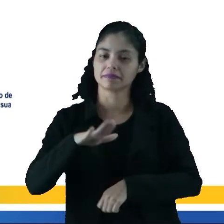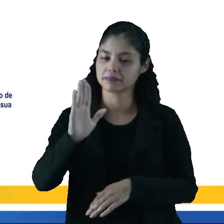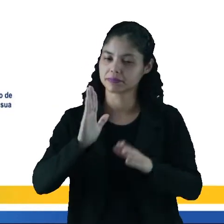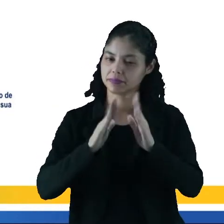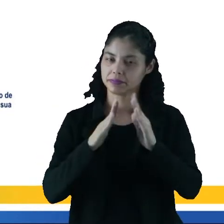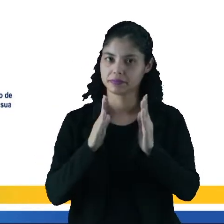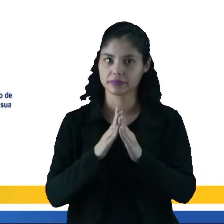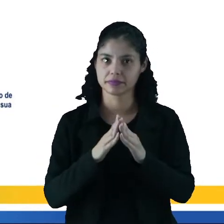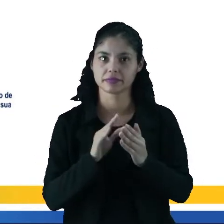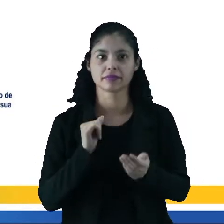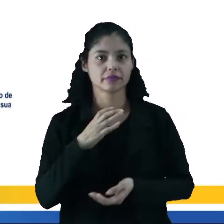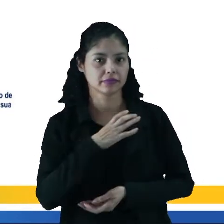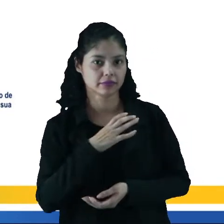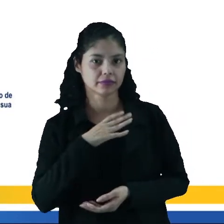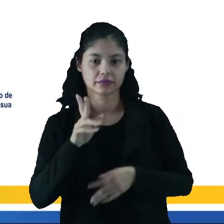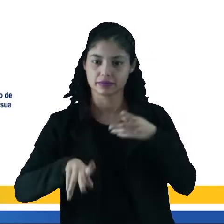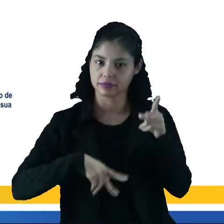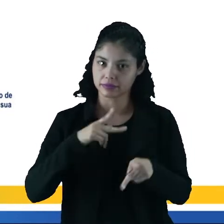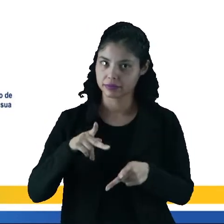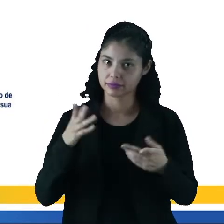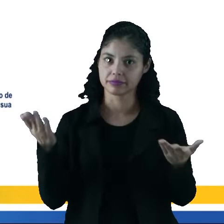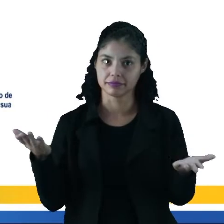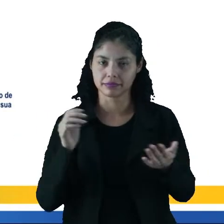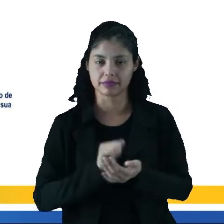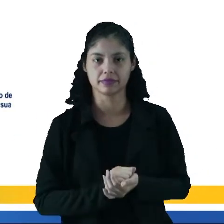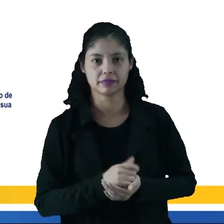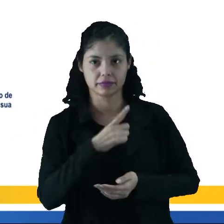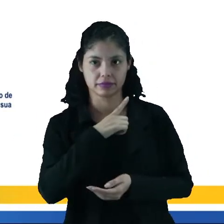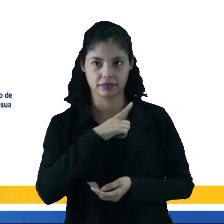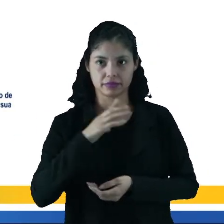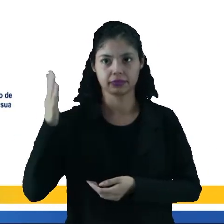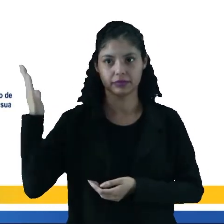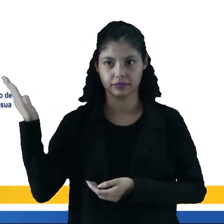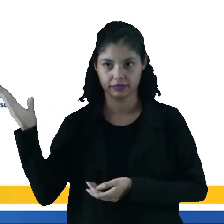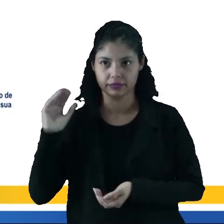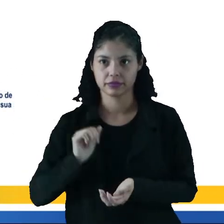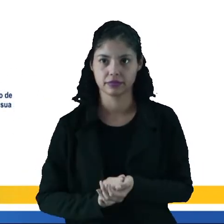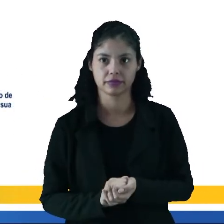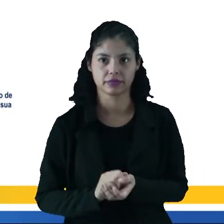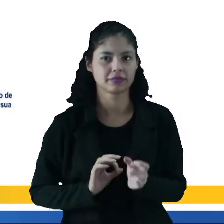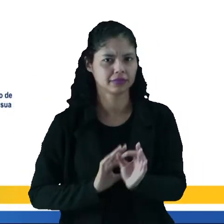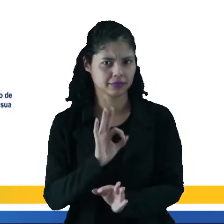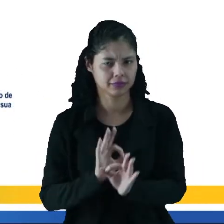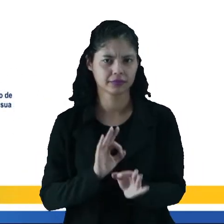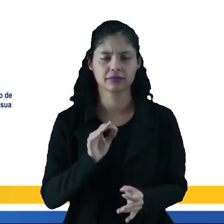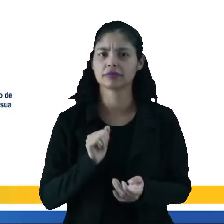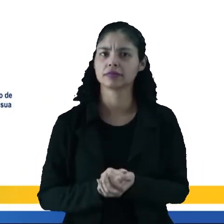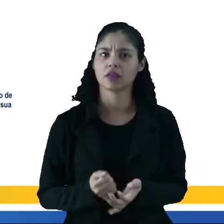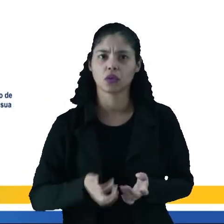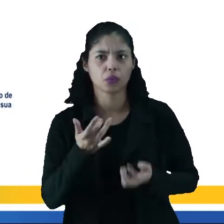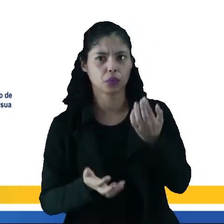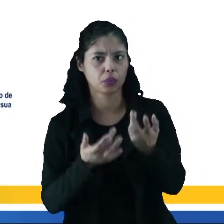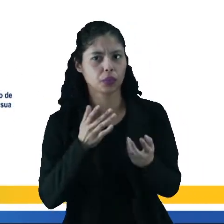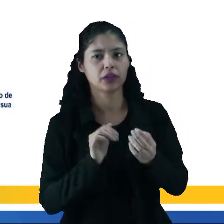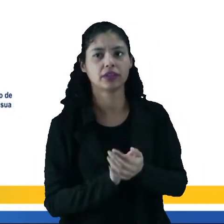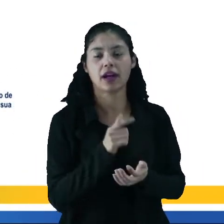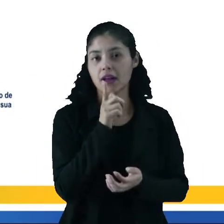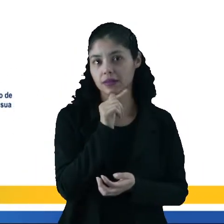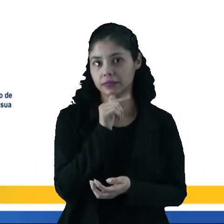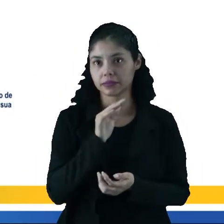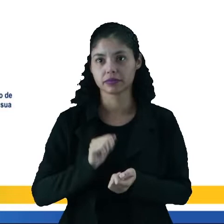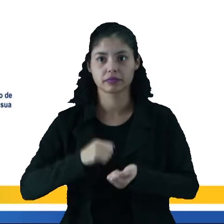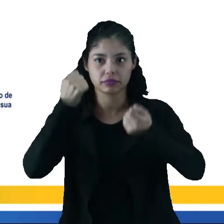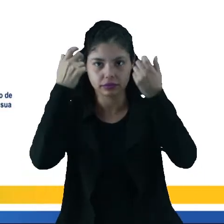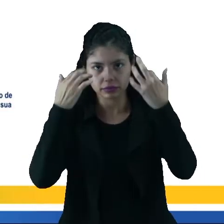das casas que fica na cidade do povo, todas elas têm esses aparelhos para o aquecimento de água, para